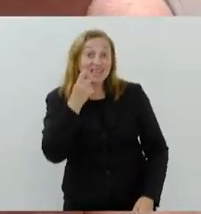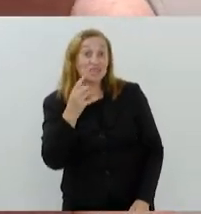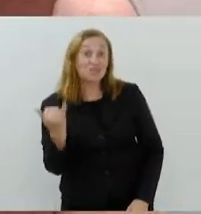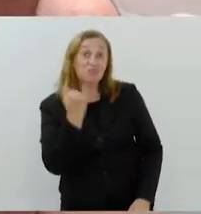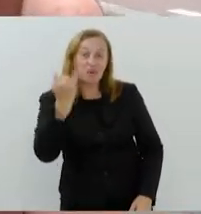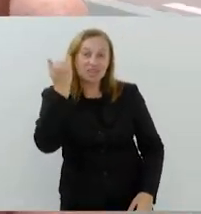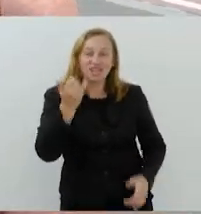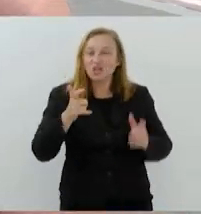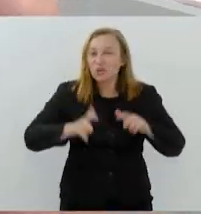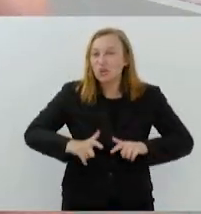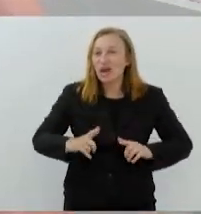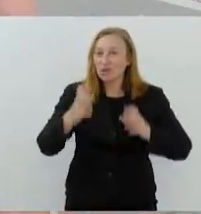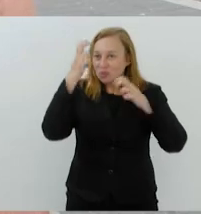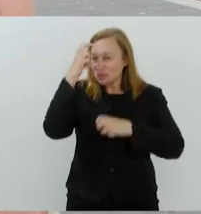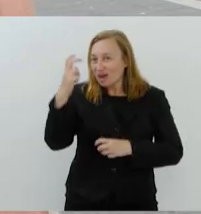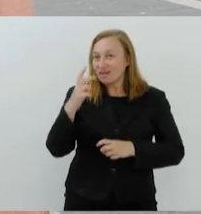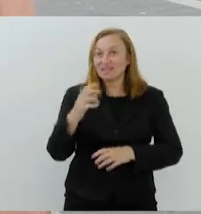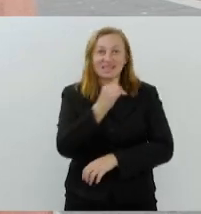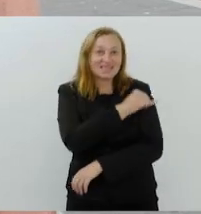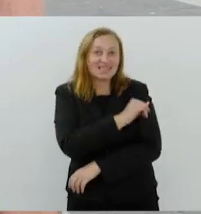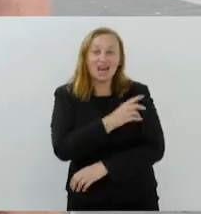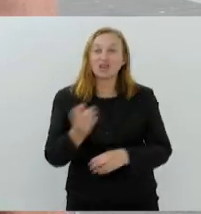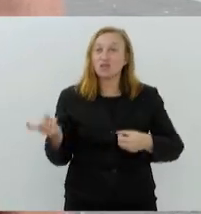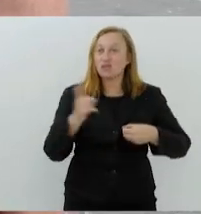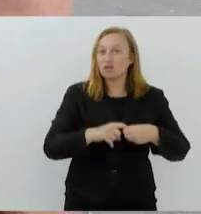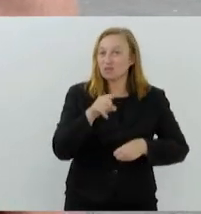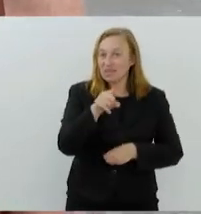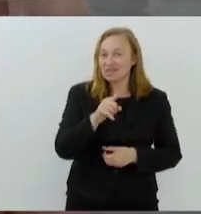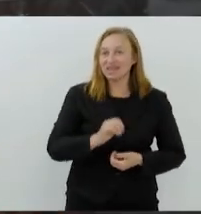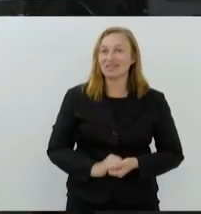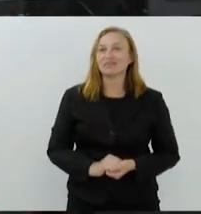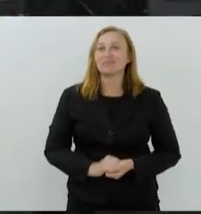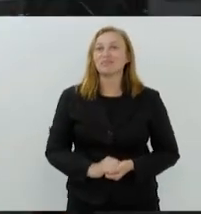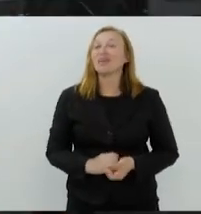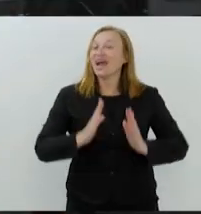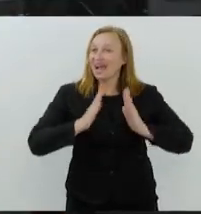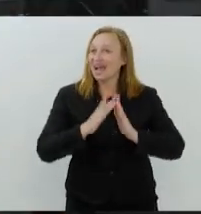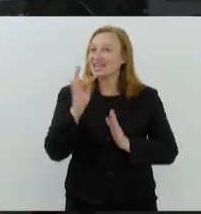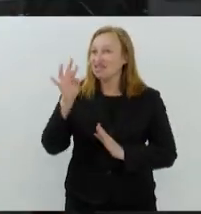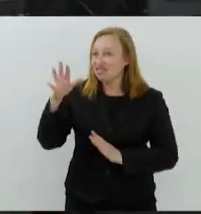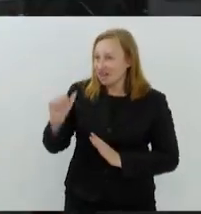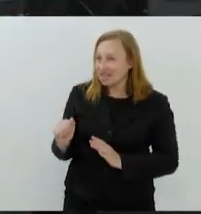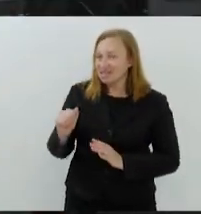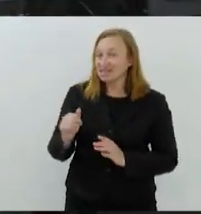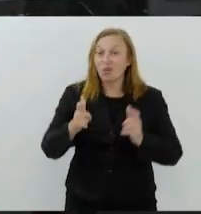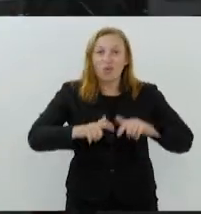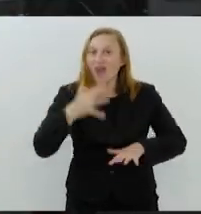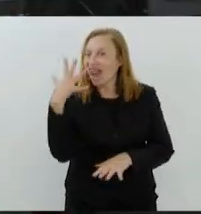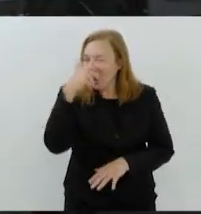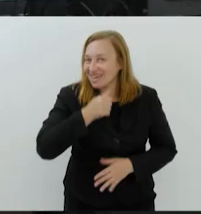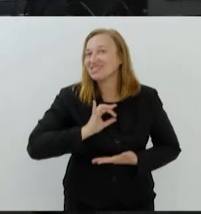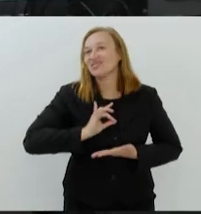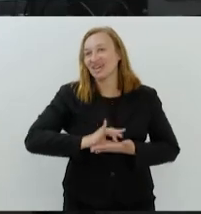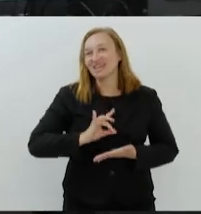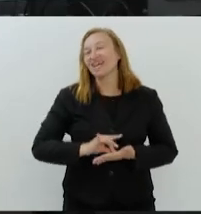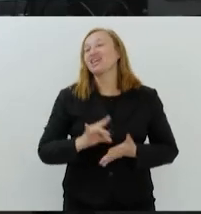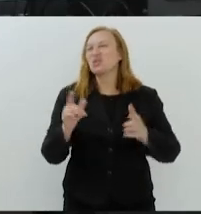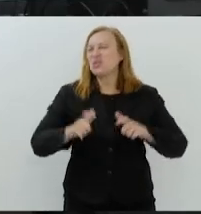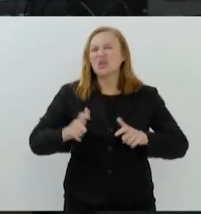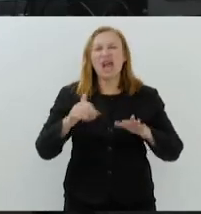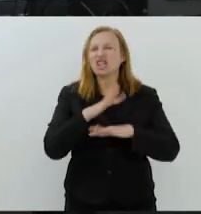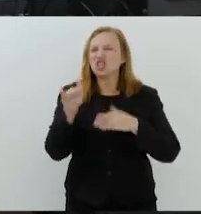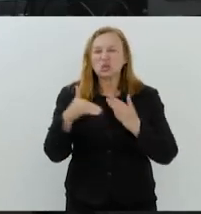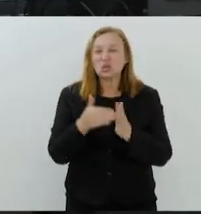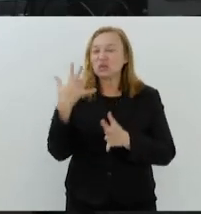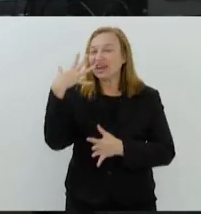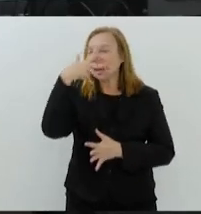espaço cultural aqui da nossa cidade. Volto com você no estúdio. A Casa França Brasil é um lugar lindo, né? Aquela região toda ali é